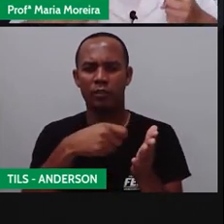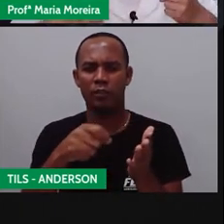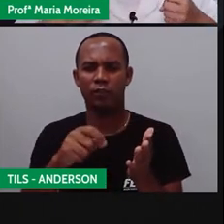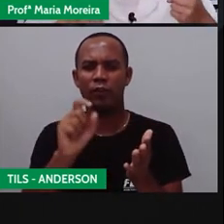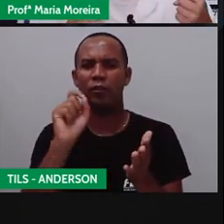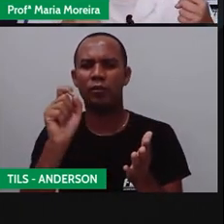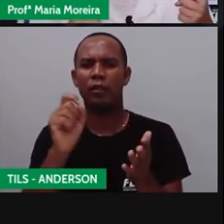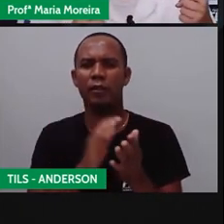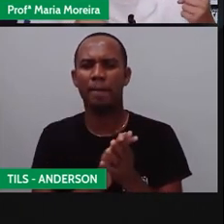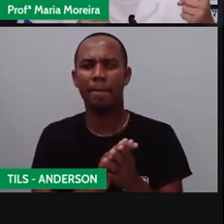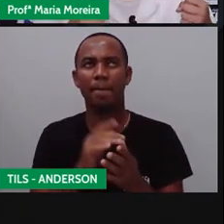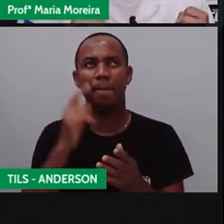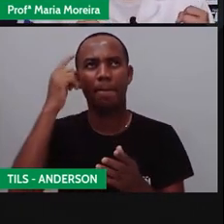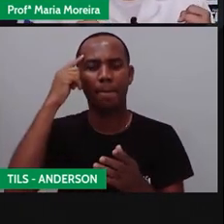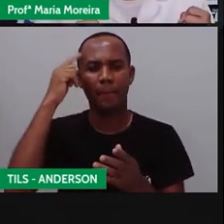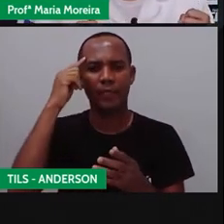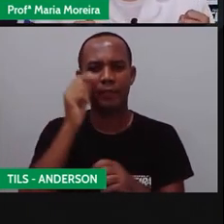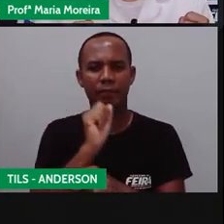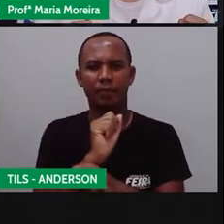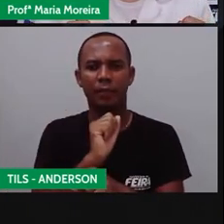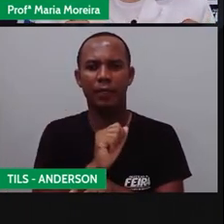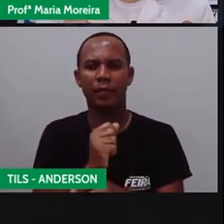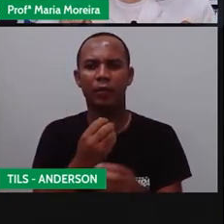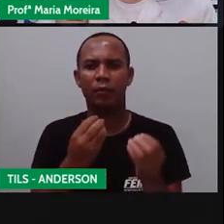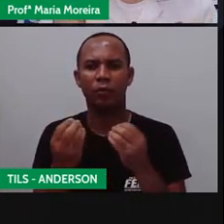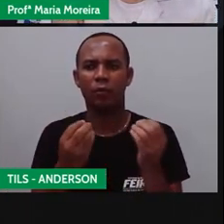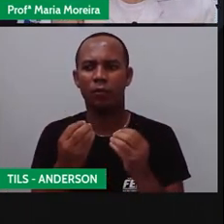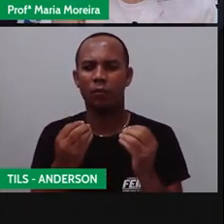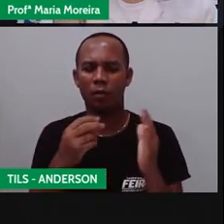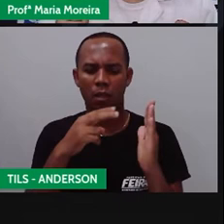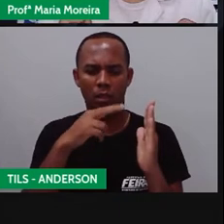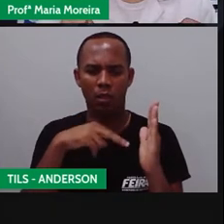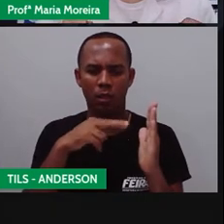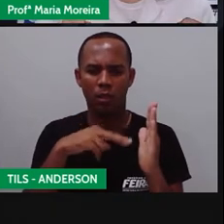aqui, né, dirigindo. E aí, eu preciso fazer a leitura. Ó.